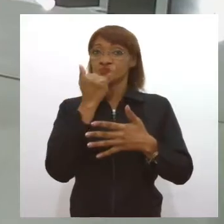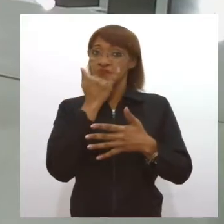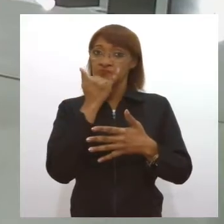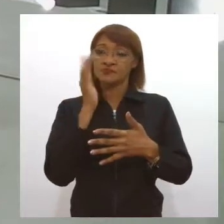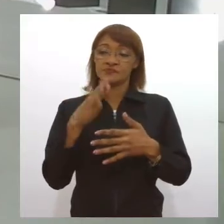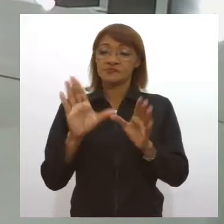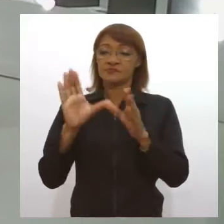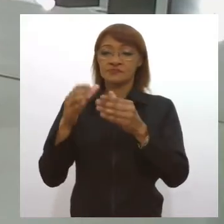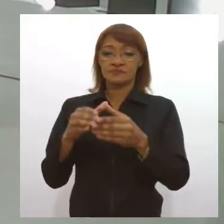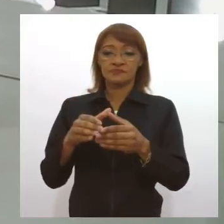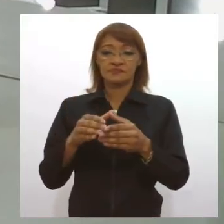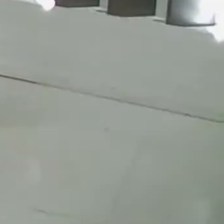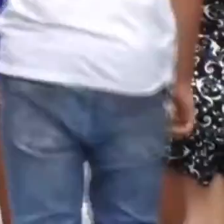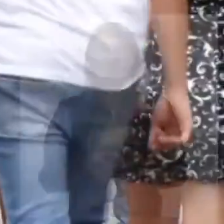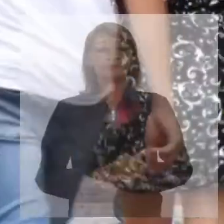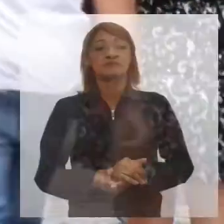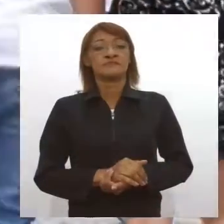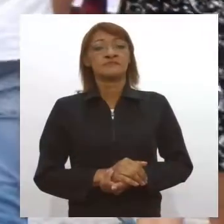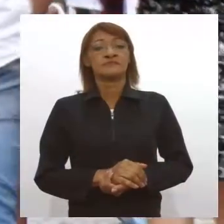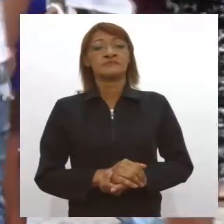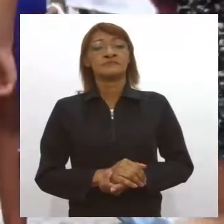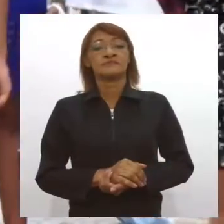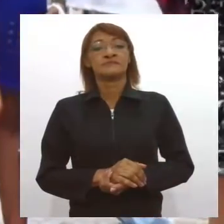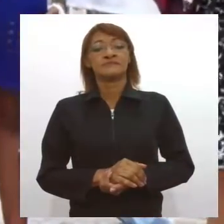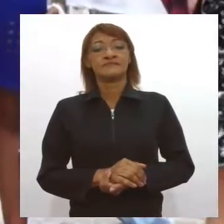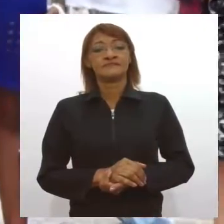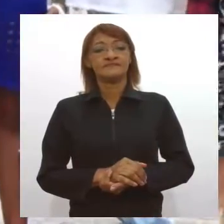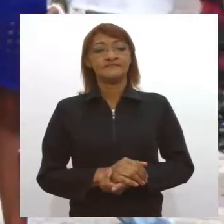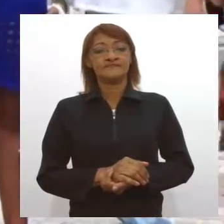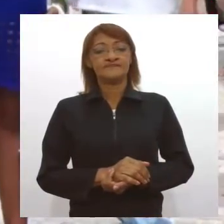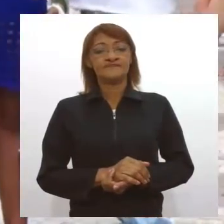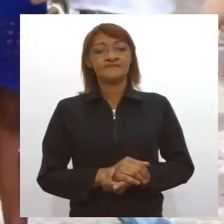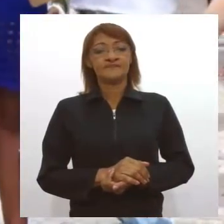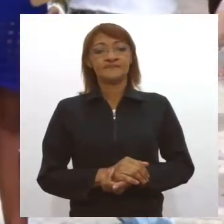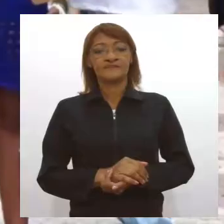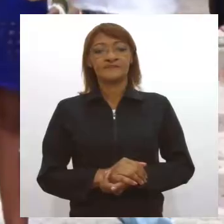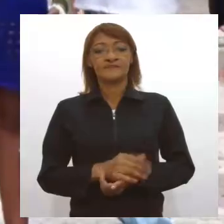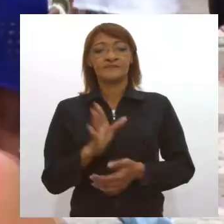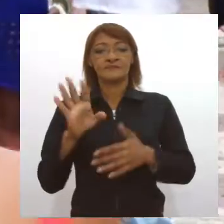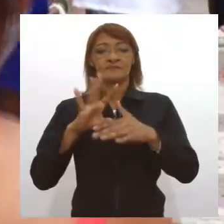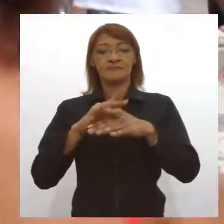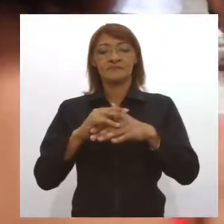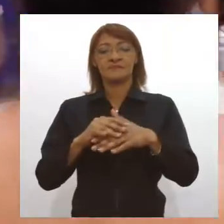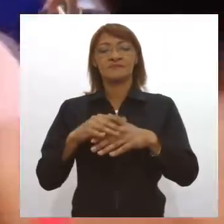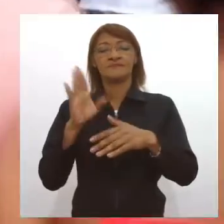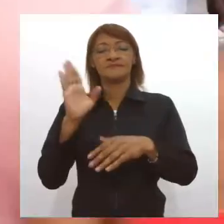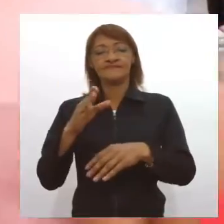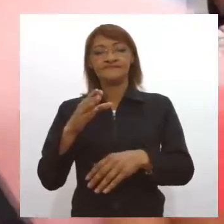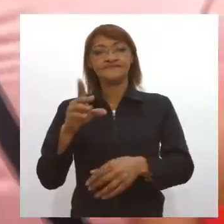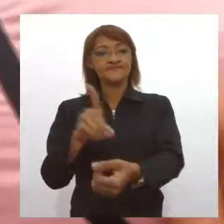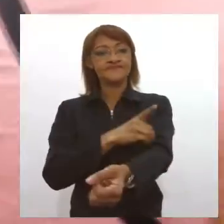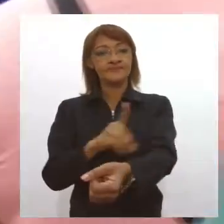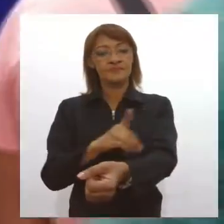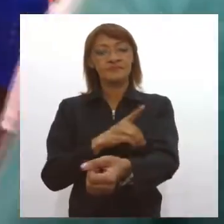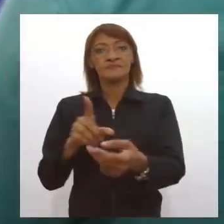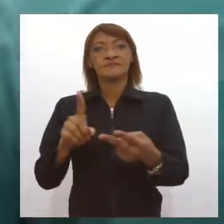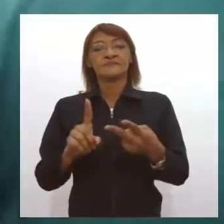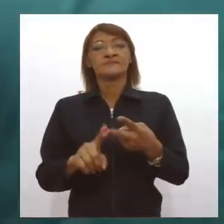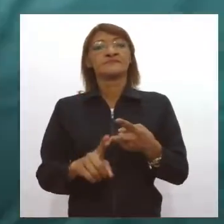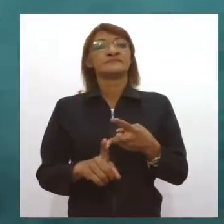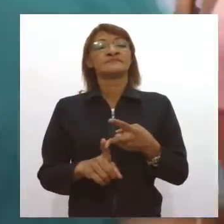elencadas como agravante. Além de doenças como diabetes, problemas cardíacos,